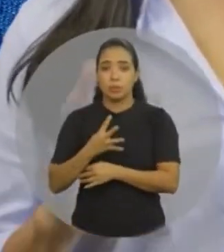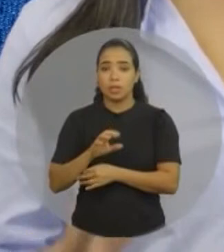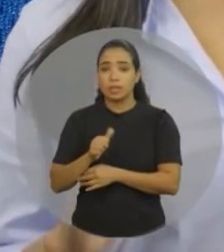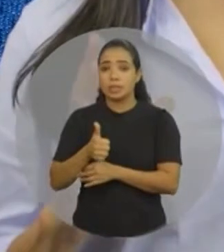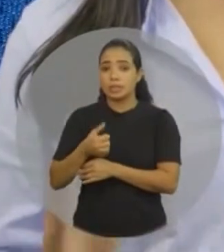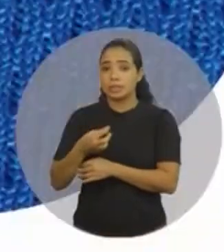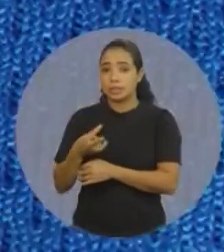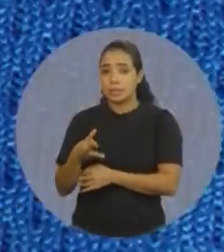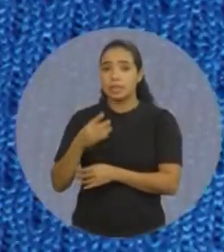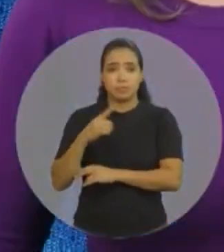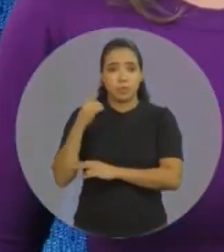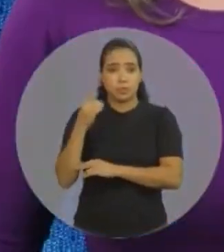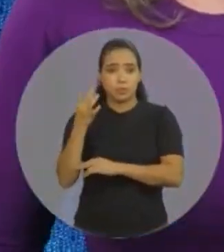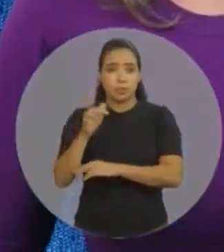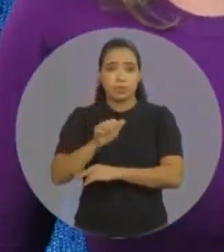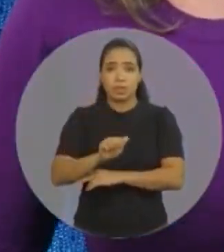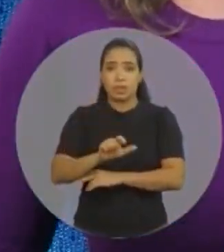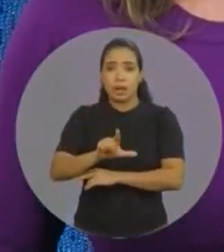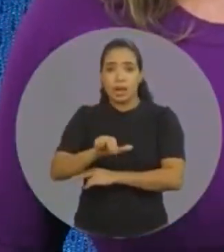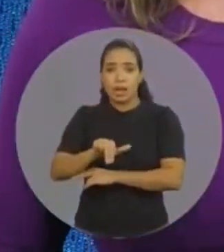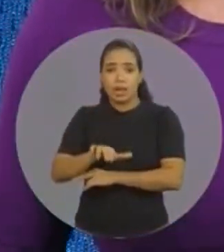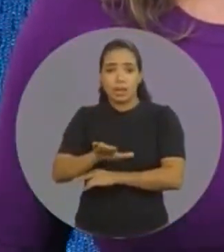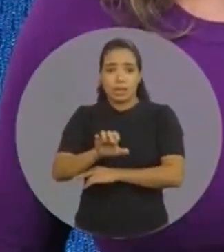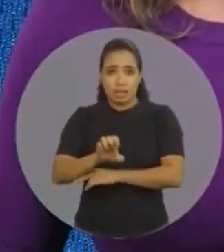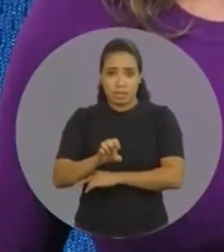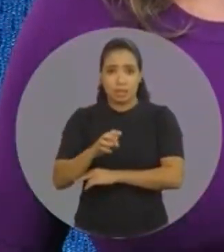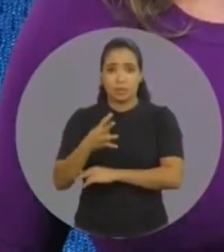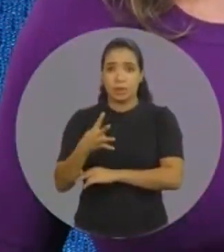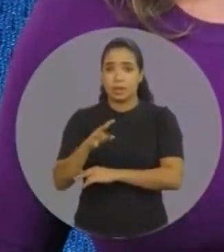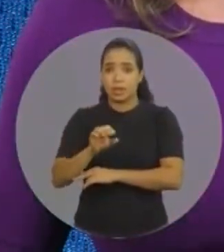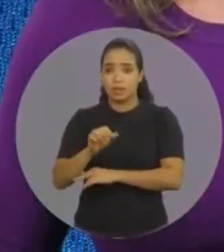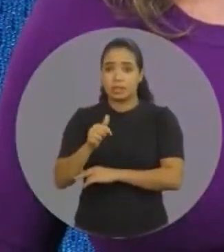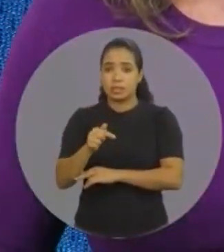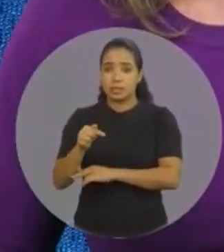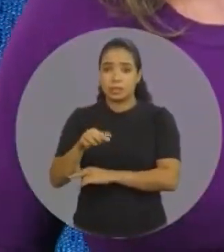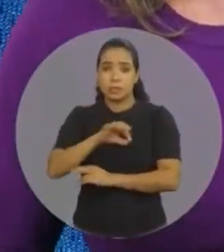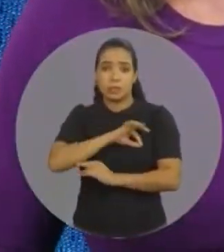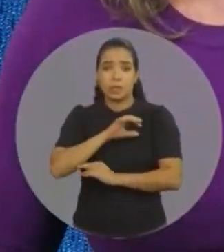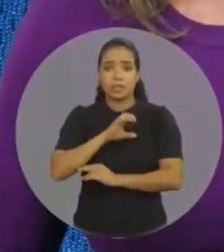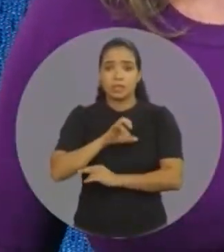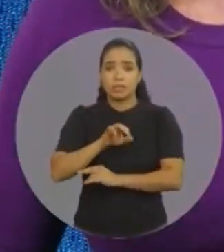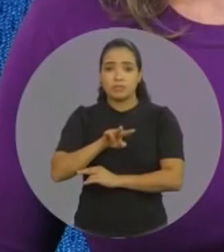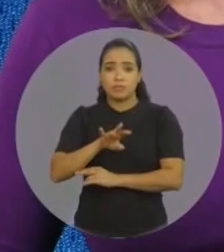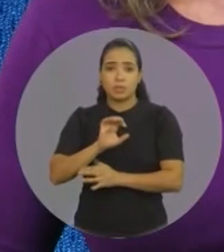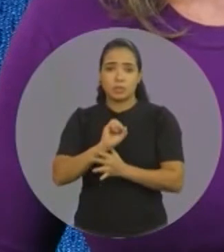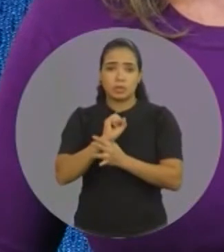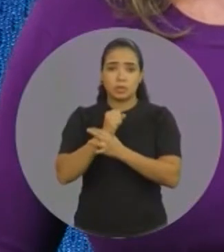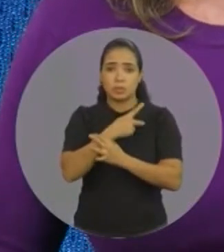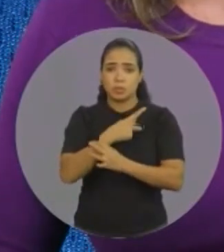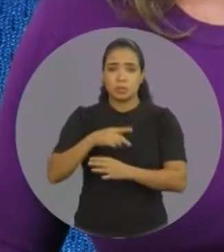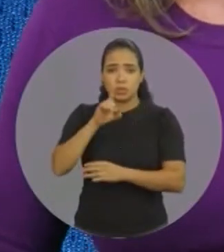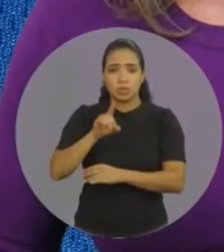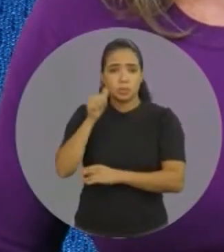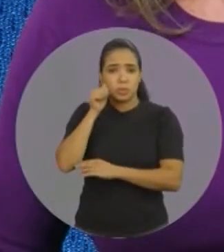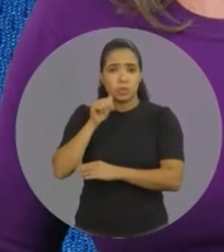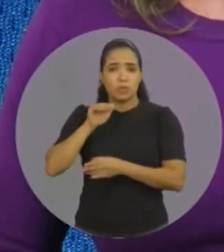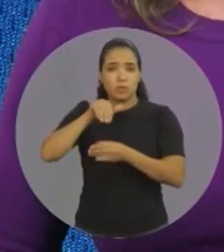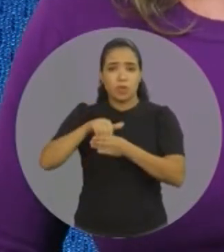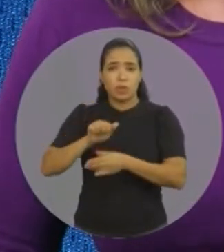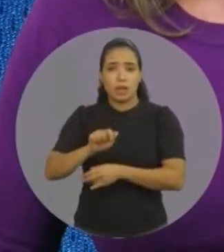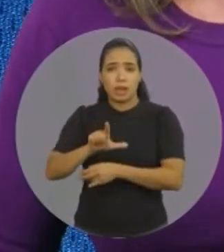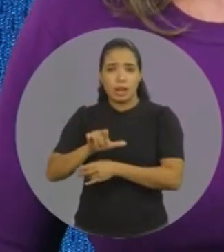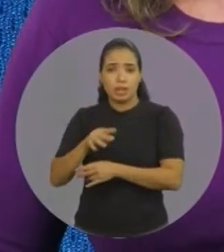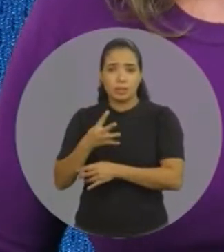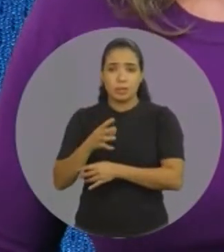Lula 13 Deputada federal Aline Maria 4077 Sou policial civil Pela segurança pública e direitos da mulher Vote